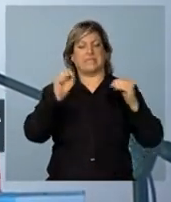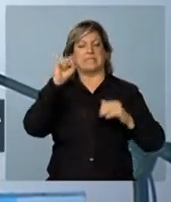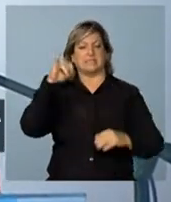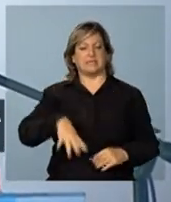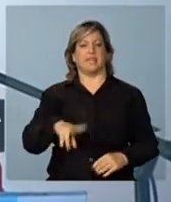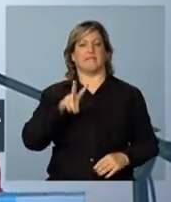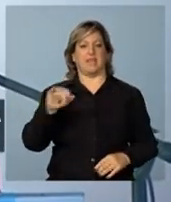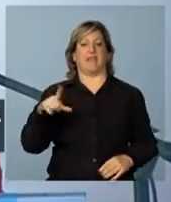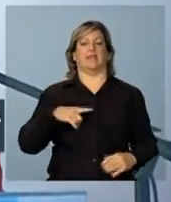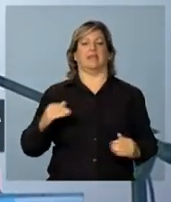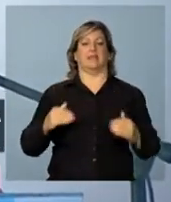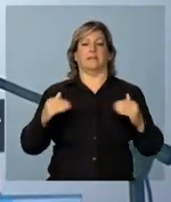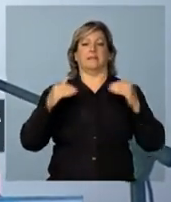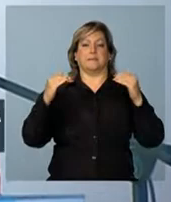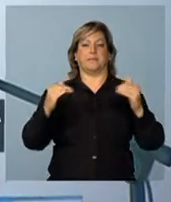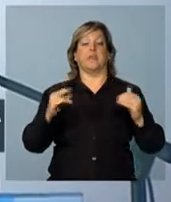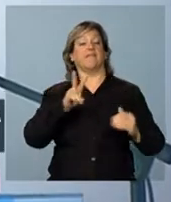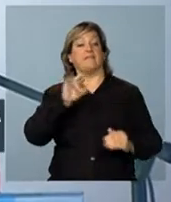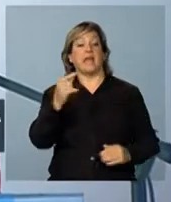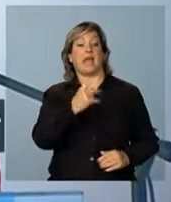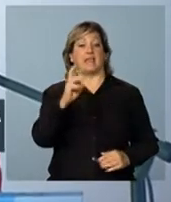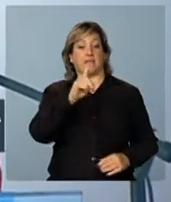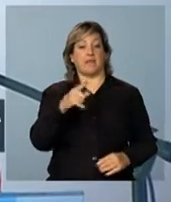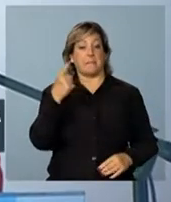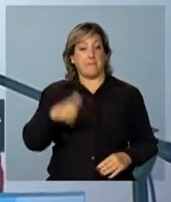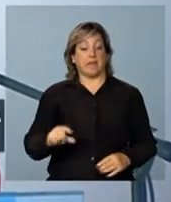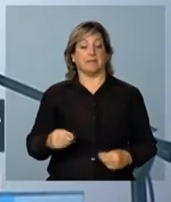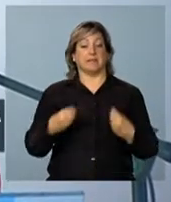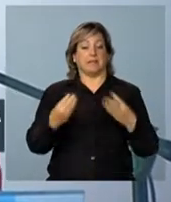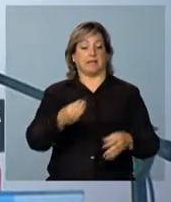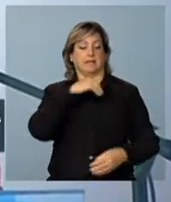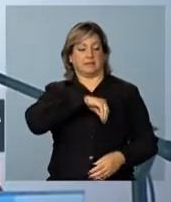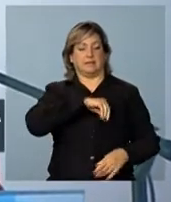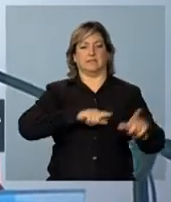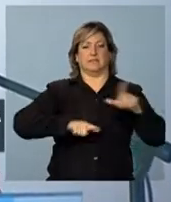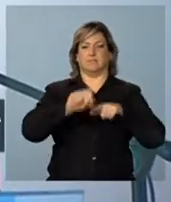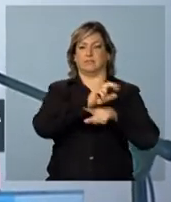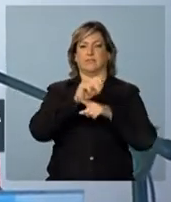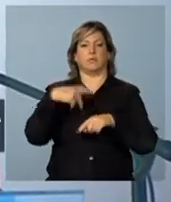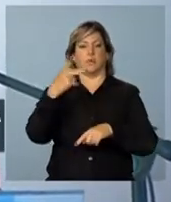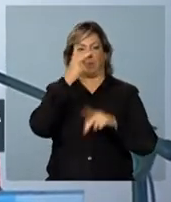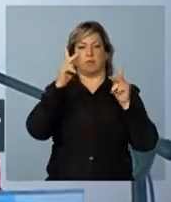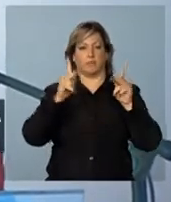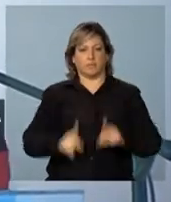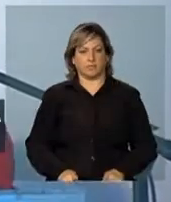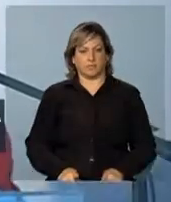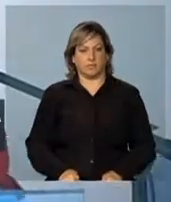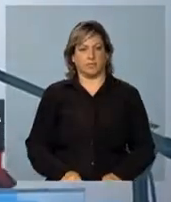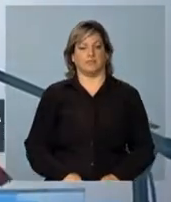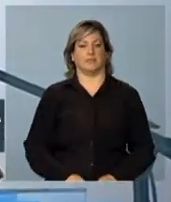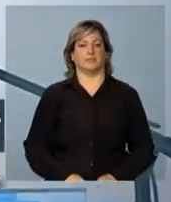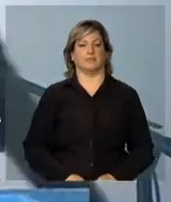e vai, cada vez mais, garantir renda e emprego para a sua população.